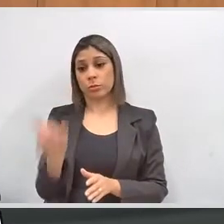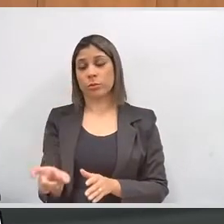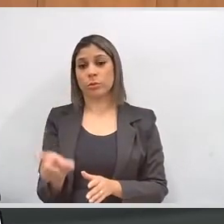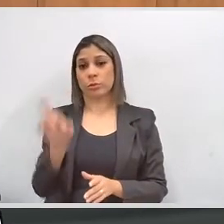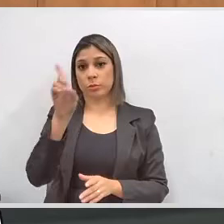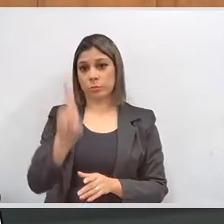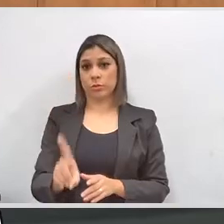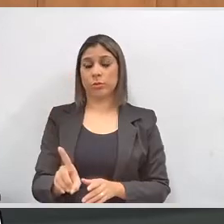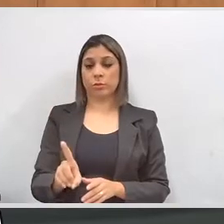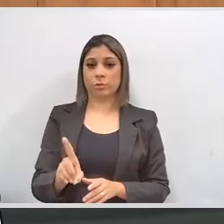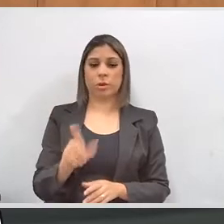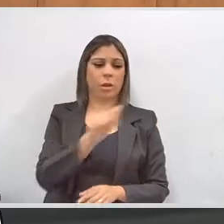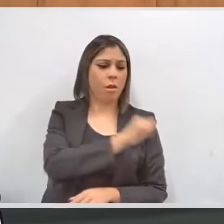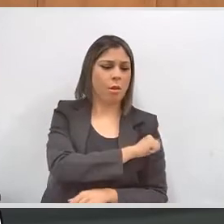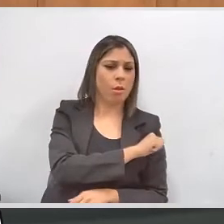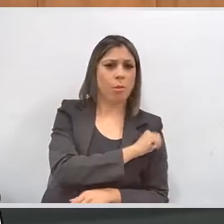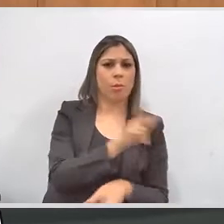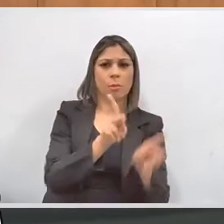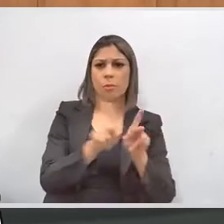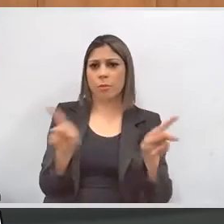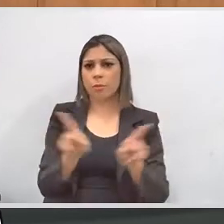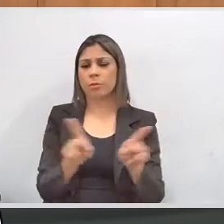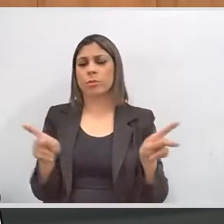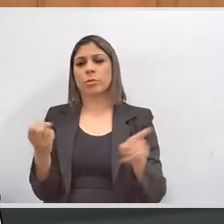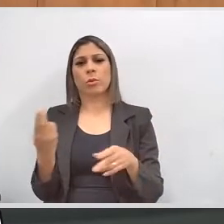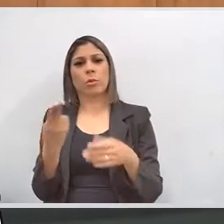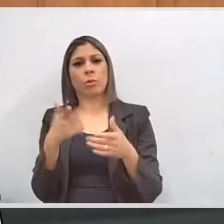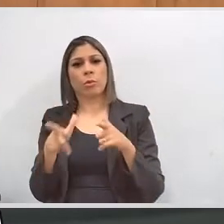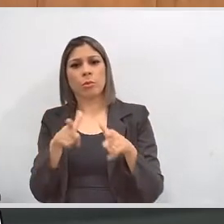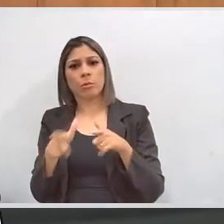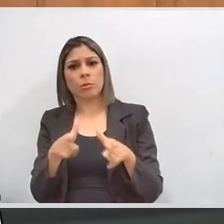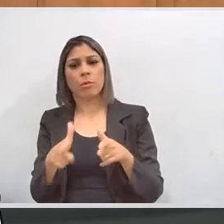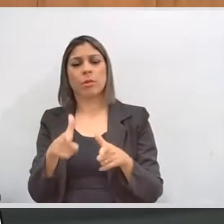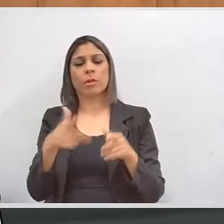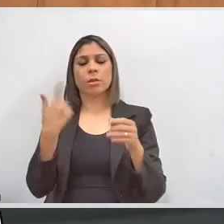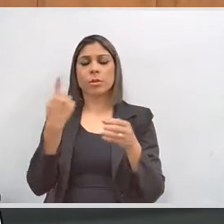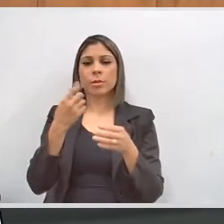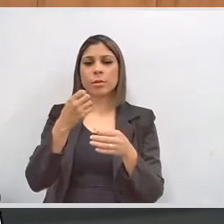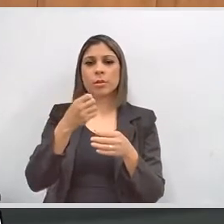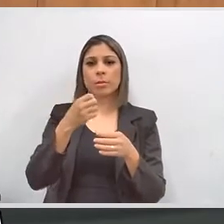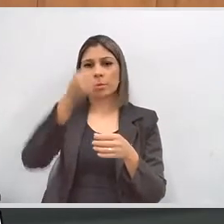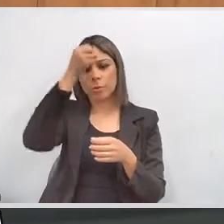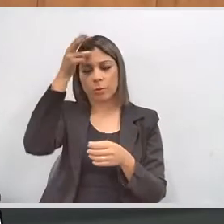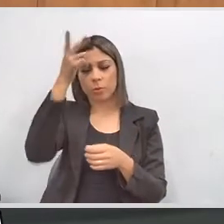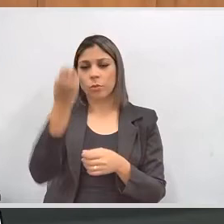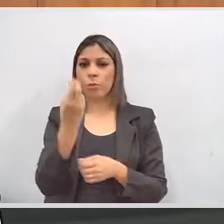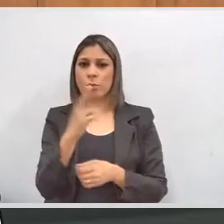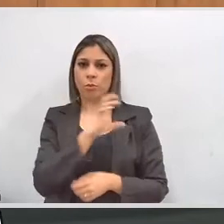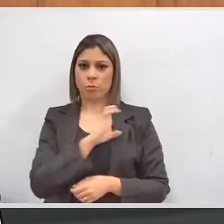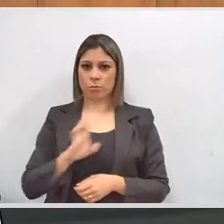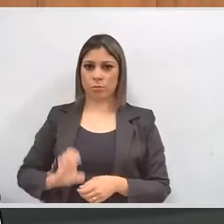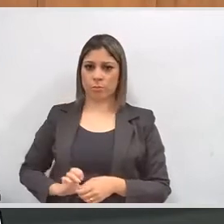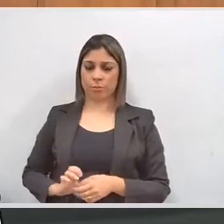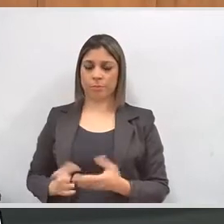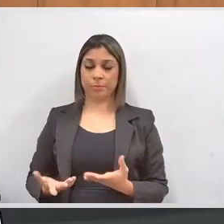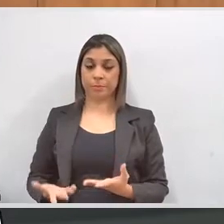aluno, do professor, do servidor municipal ou estadual de ensino.